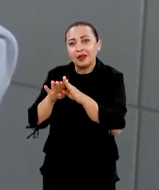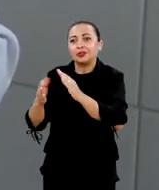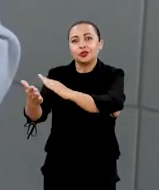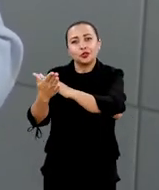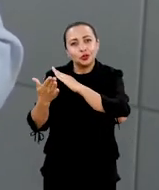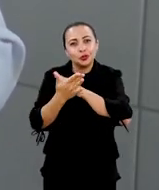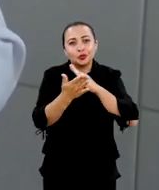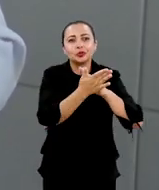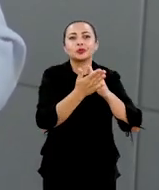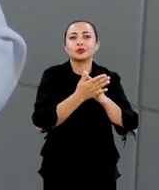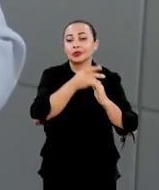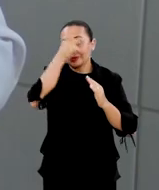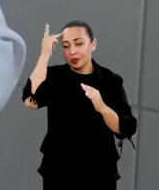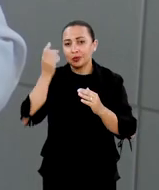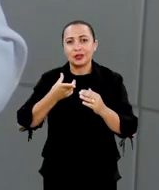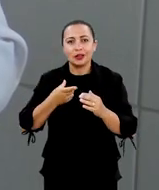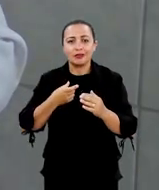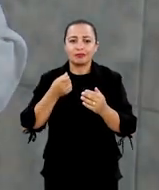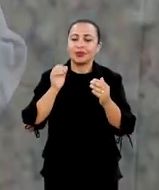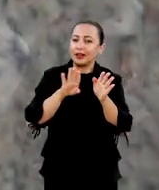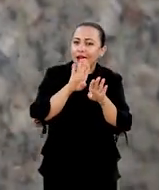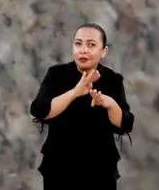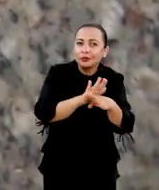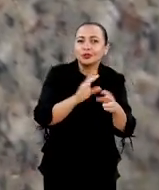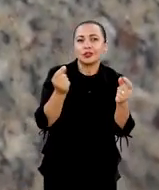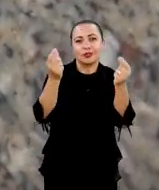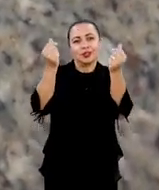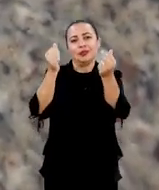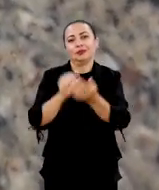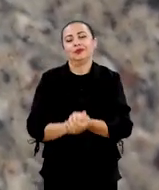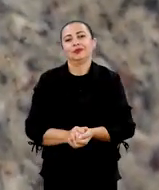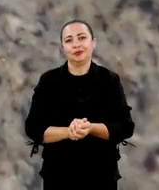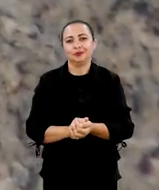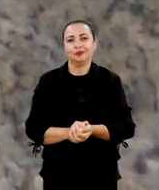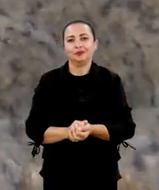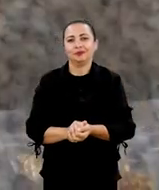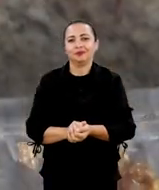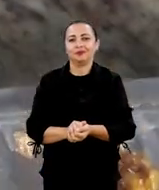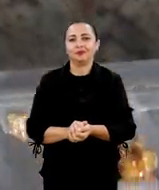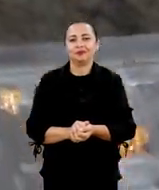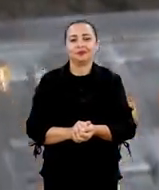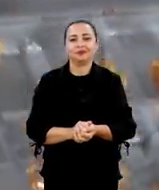gente precisa de investidores interessados na pesquisa e na inovação.